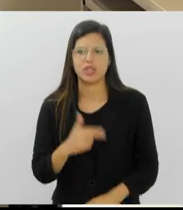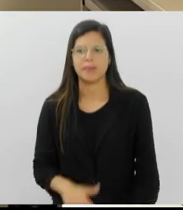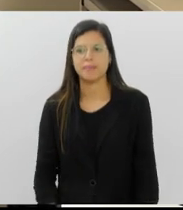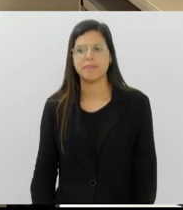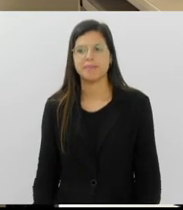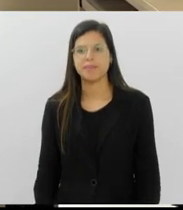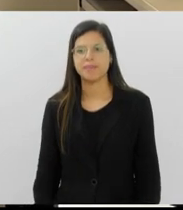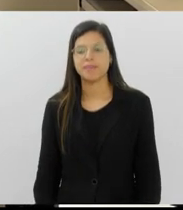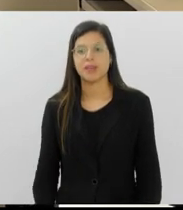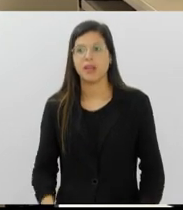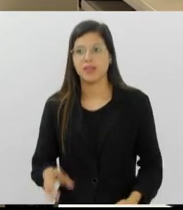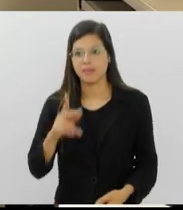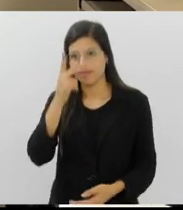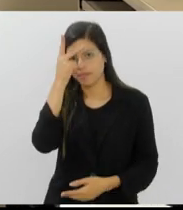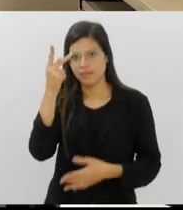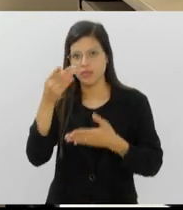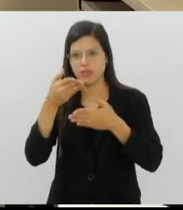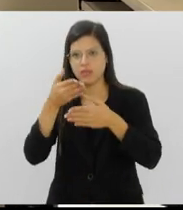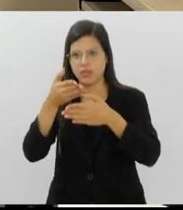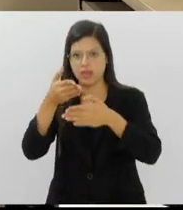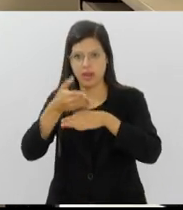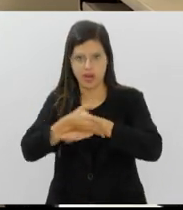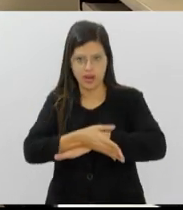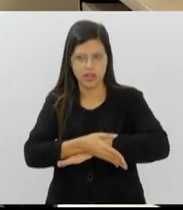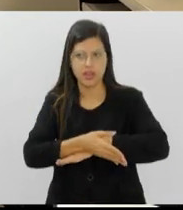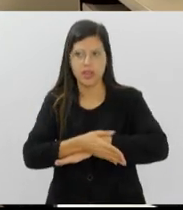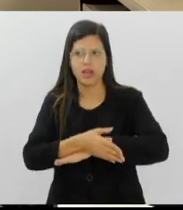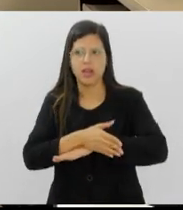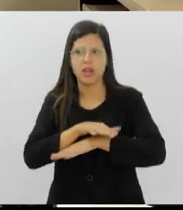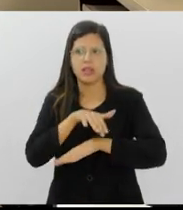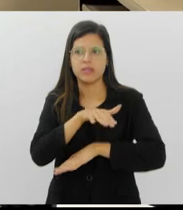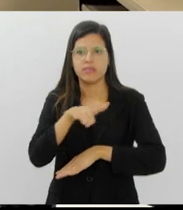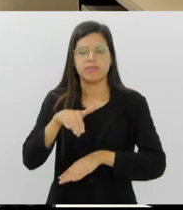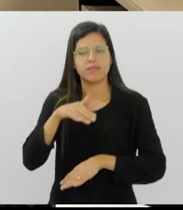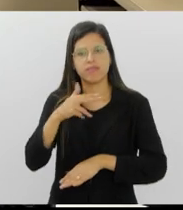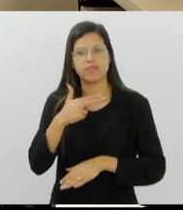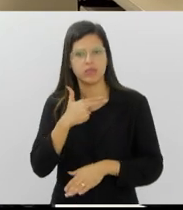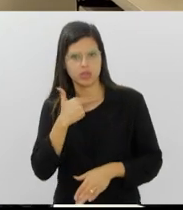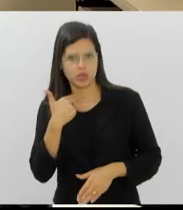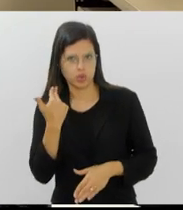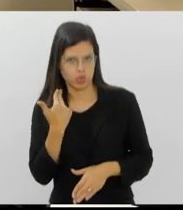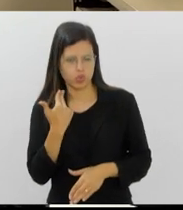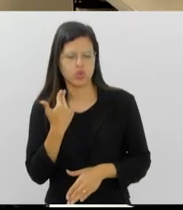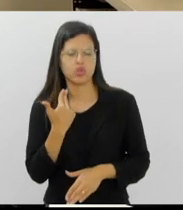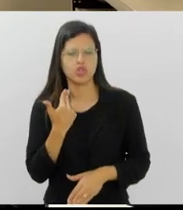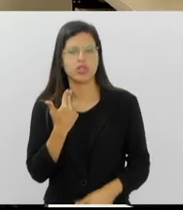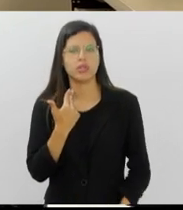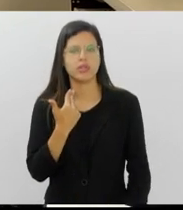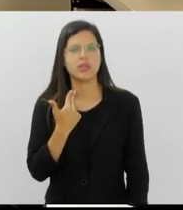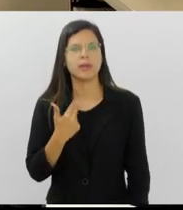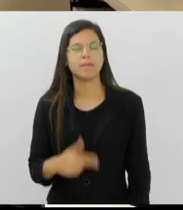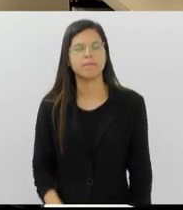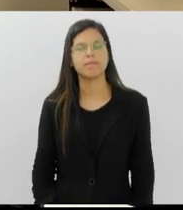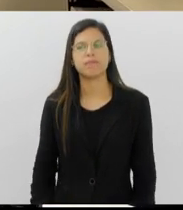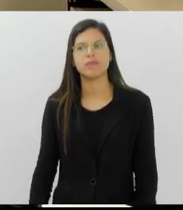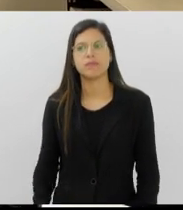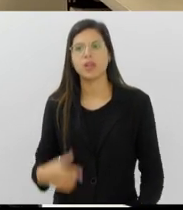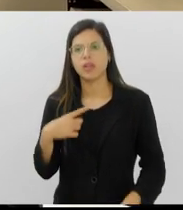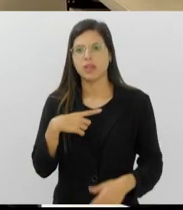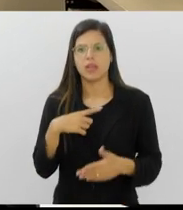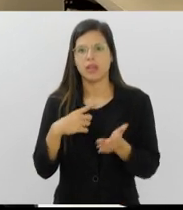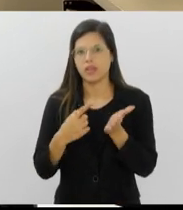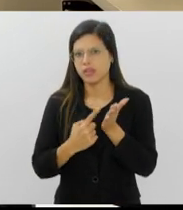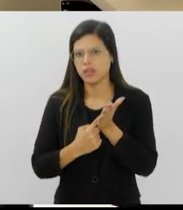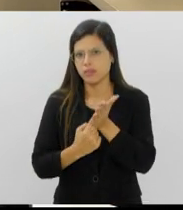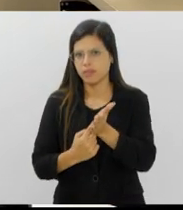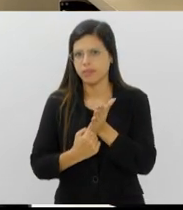porta de entrada o ambulatório de cirurgia de cabeça e pescoço. Então, eles recebem esse agendamento